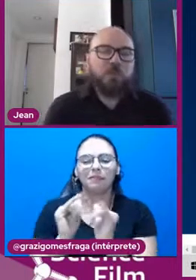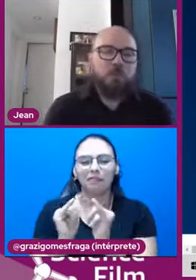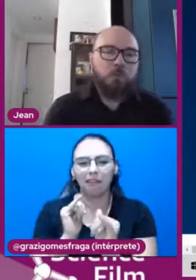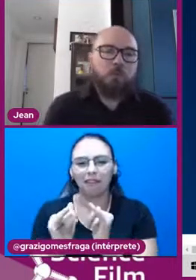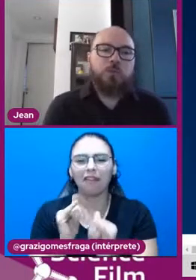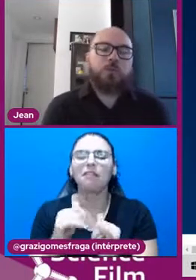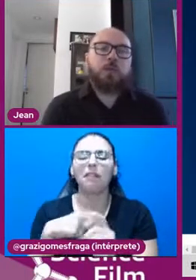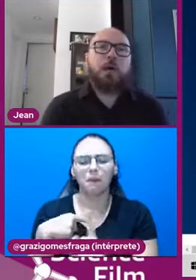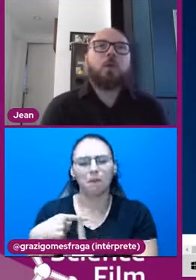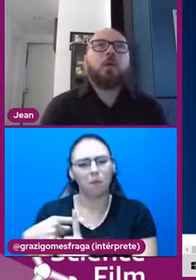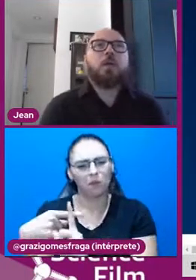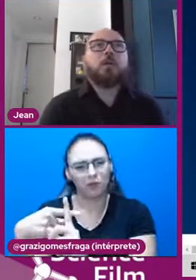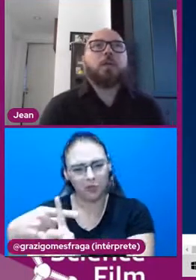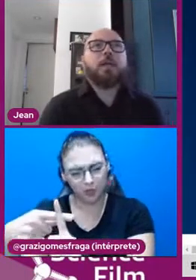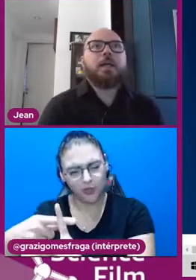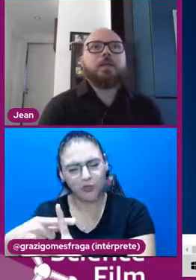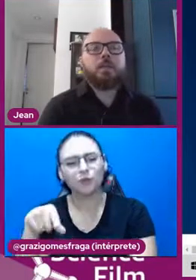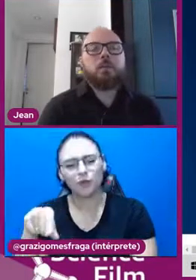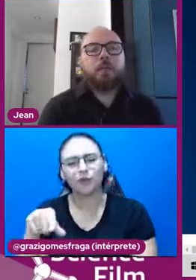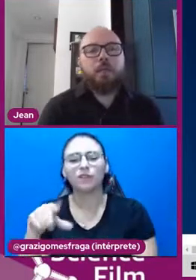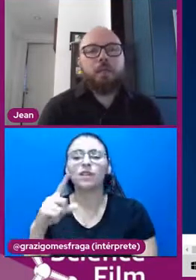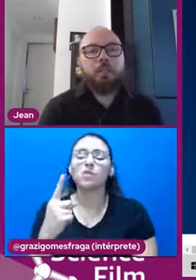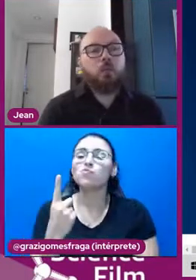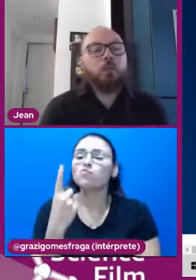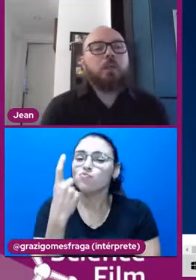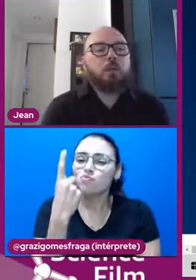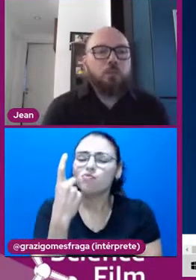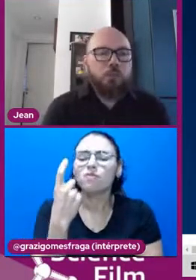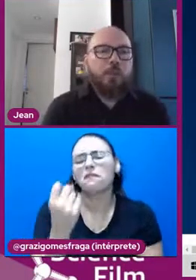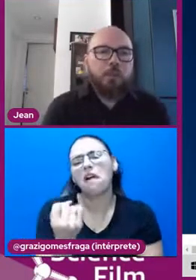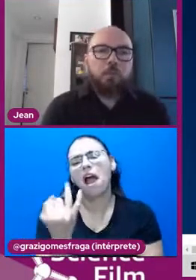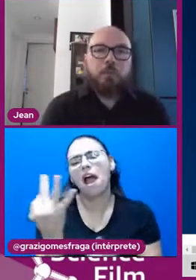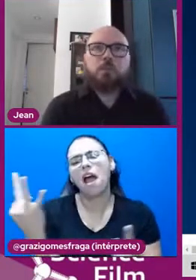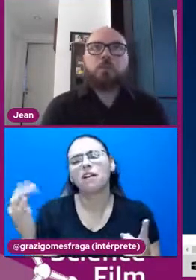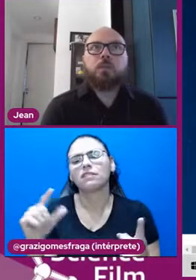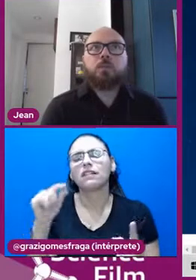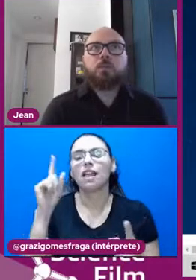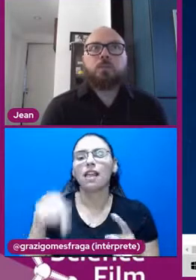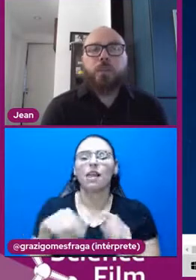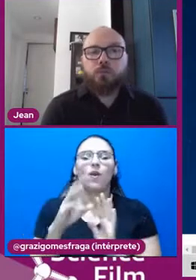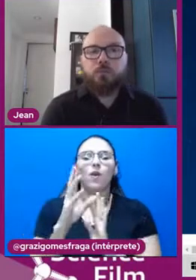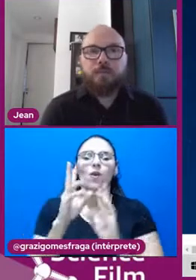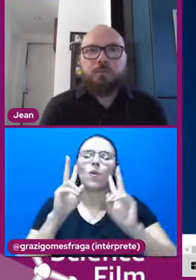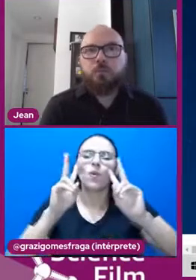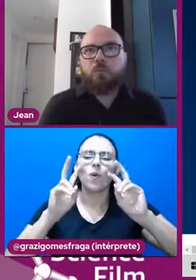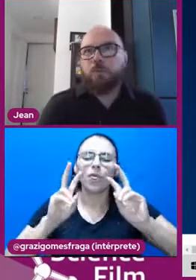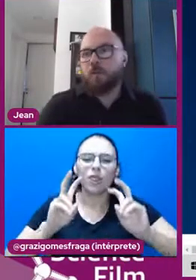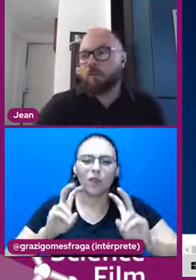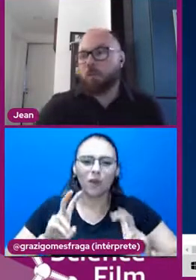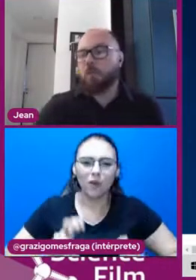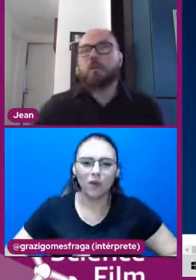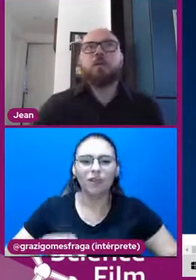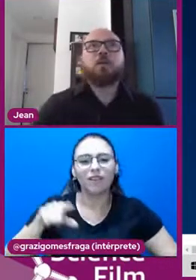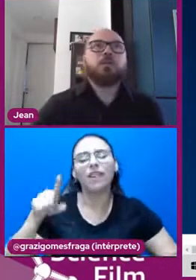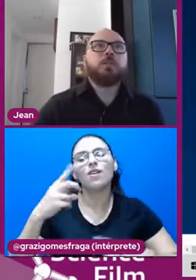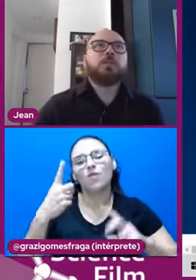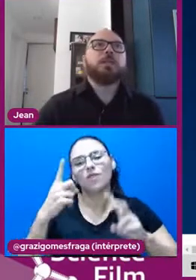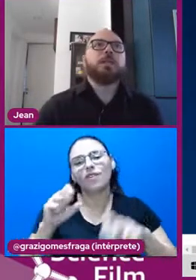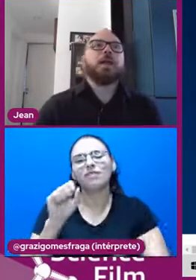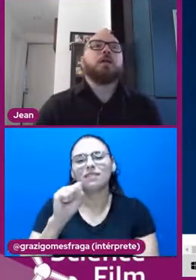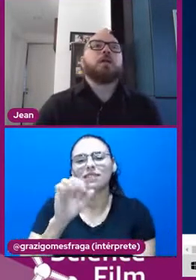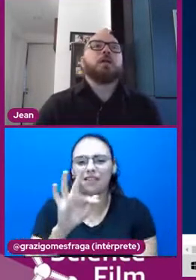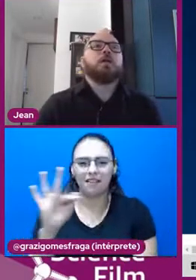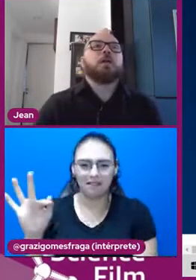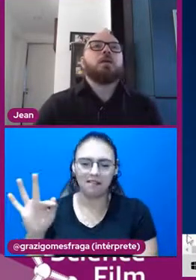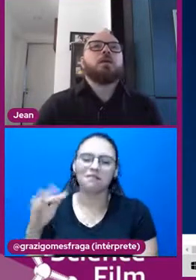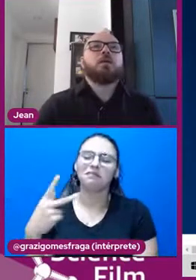positivas dentro do digital e uma delas são conteúdos, né? E um desses conteúdos é o Science Film Festival. Você